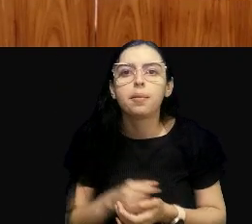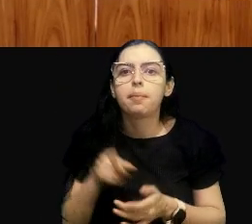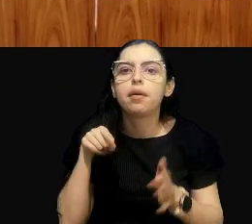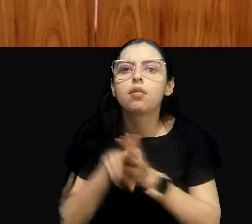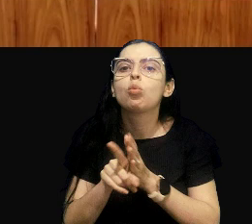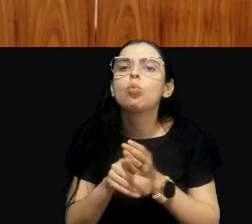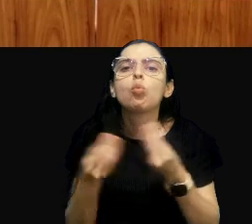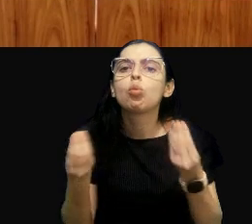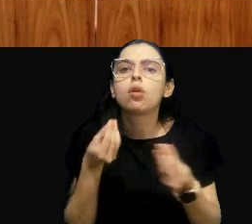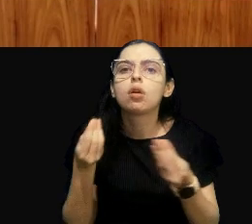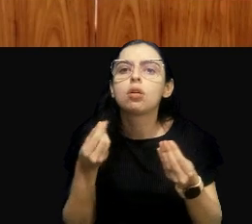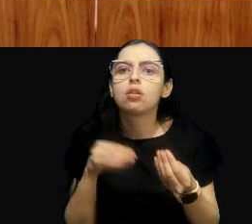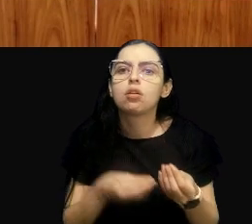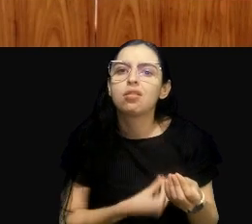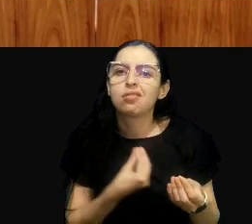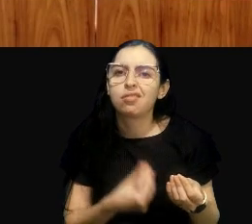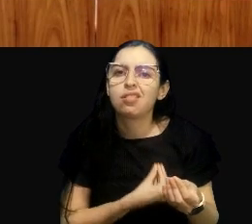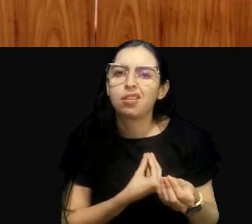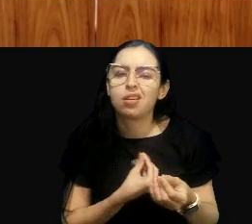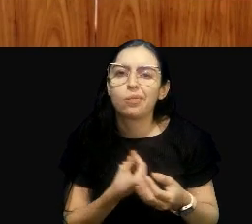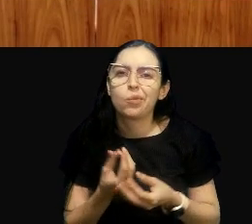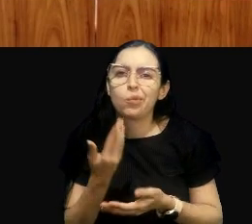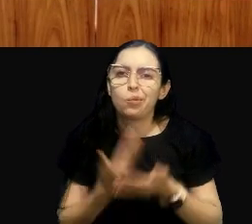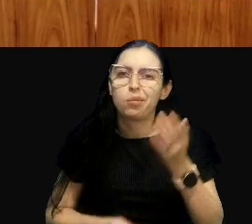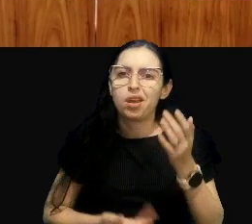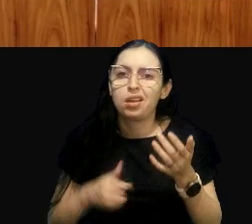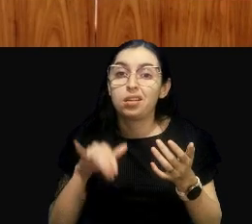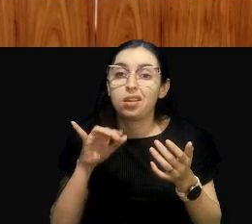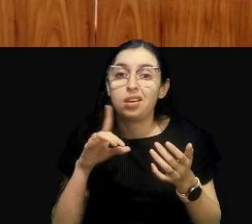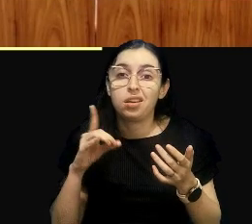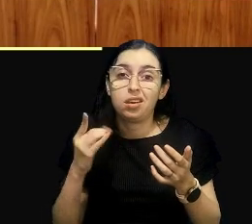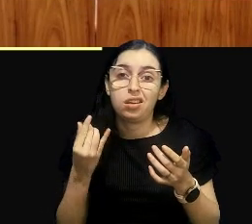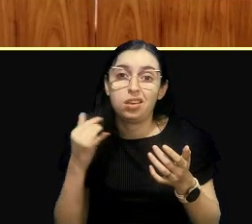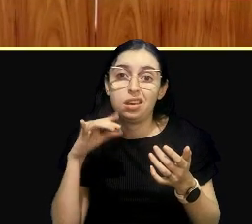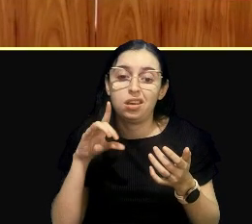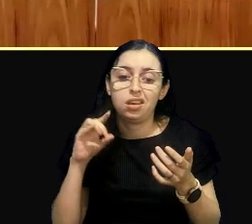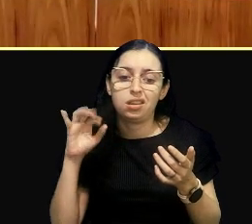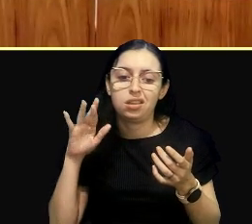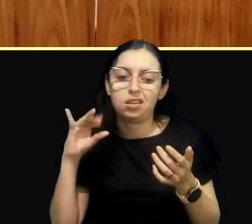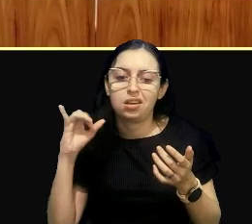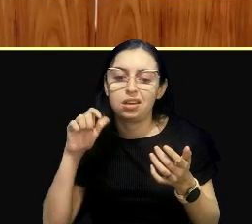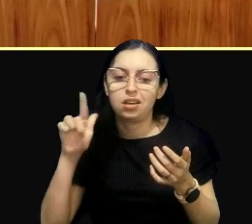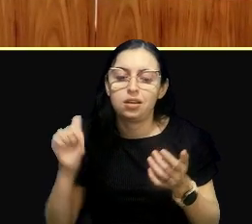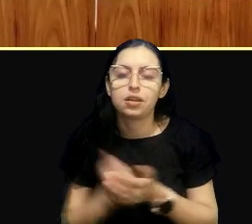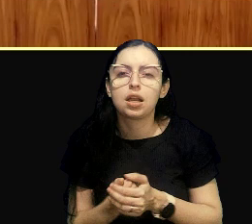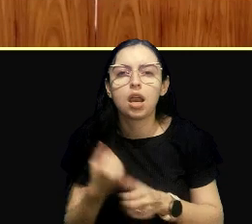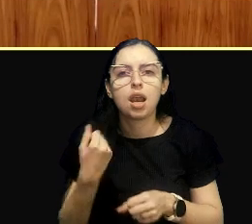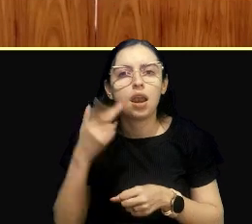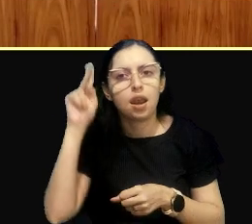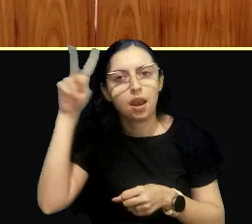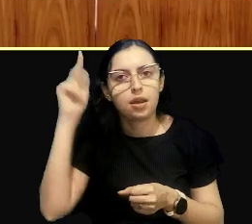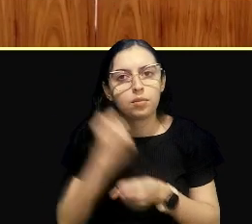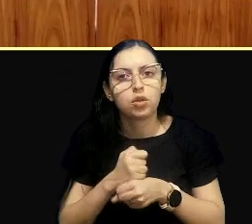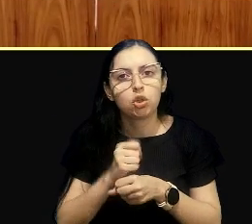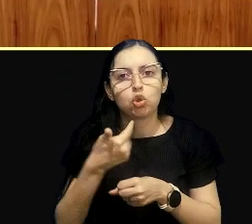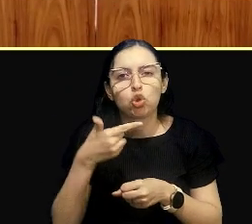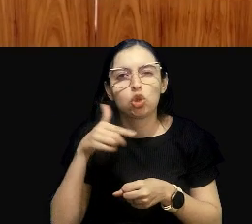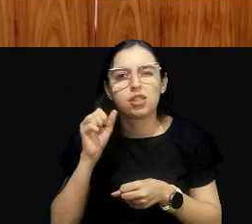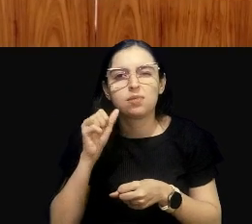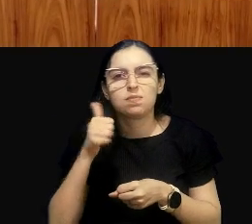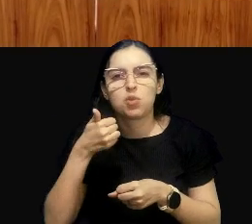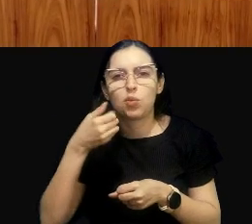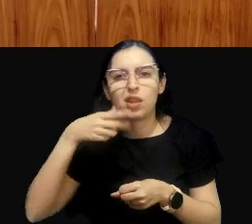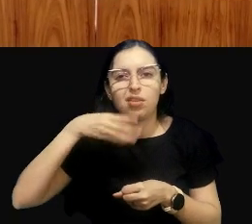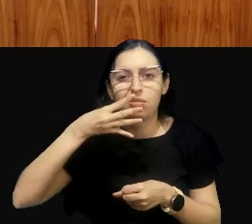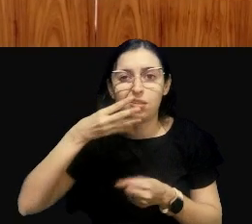para mim, nossa, mas vocês estão vivendo essa crise hídrica, lembra lá de 2013, né, quando a gente teve aquele horrendo de crise hídrica em São Paulo, o